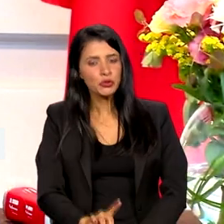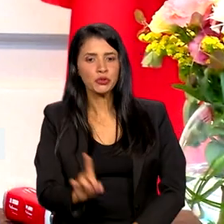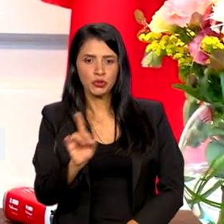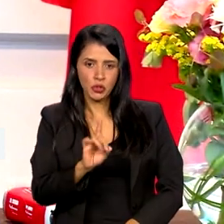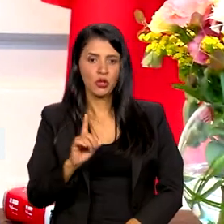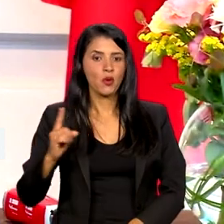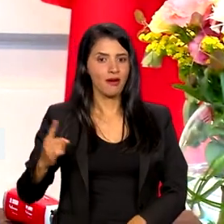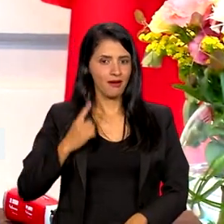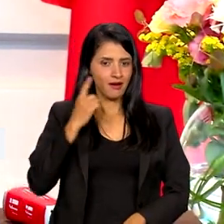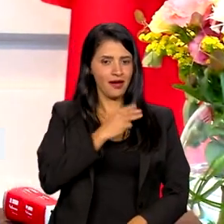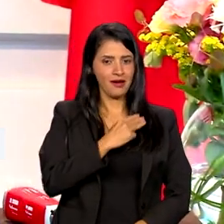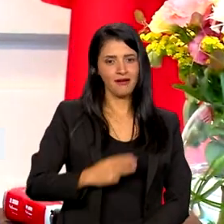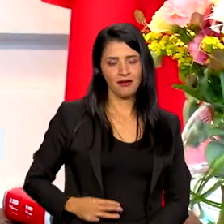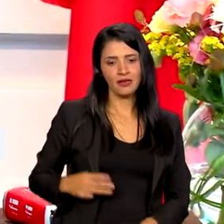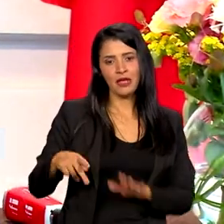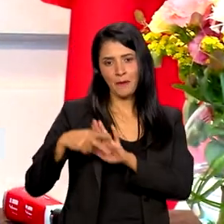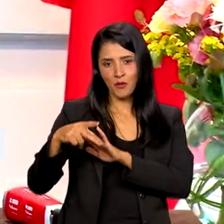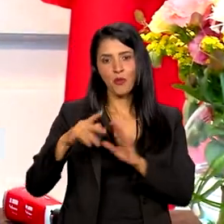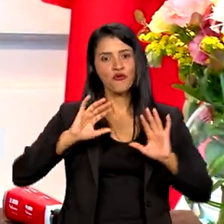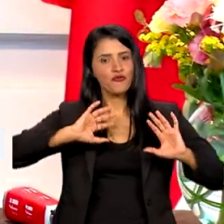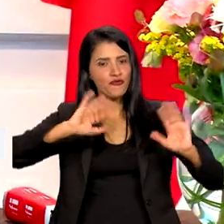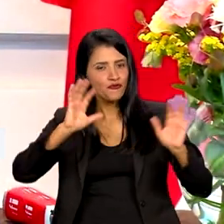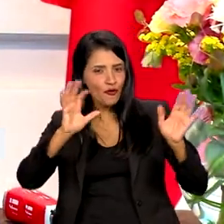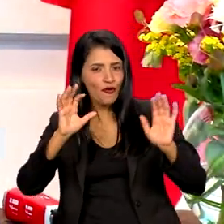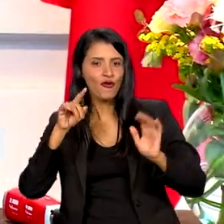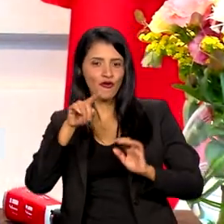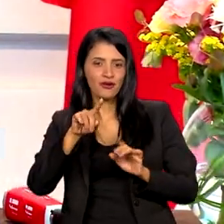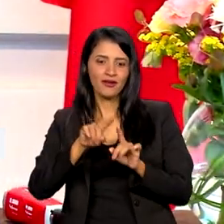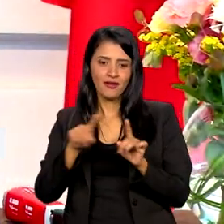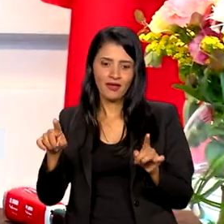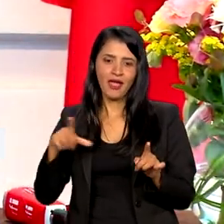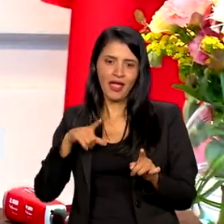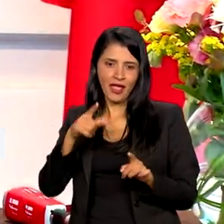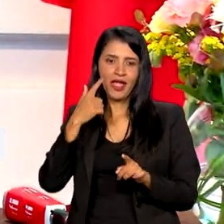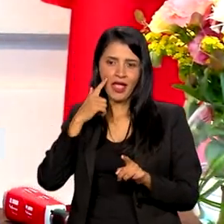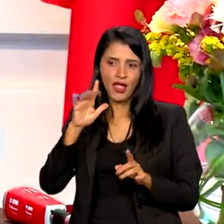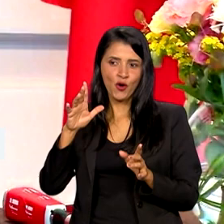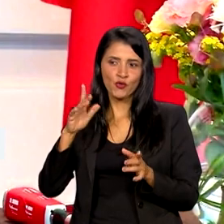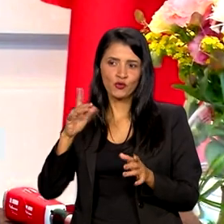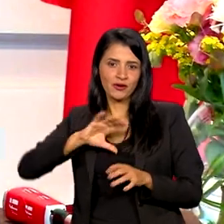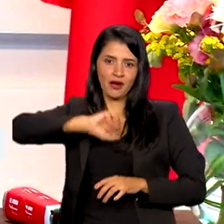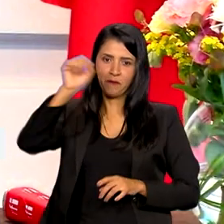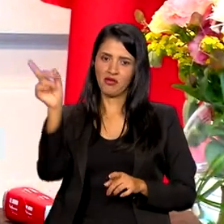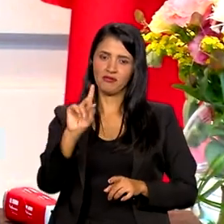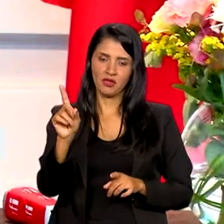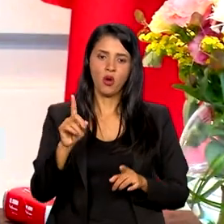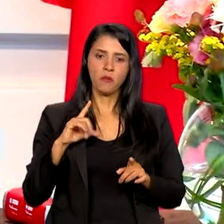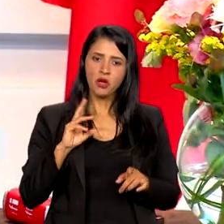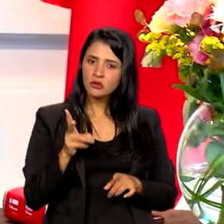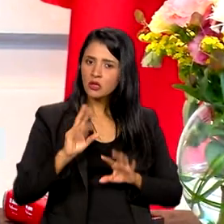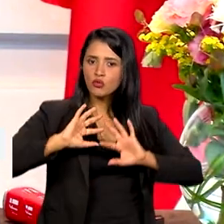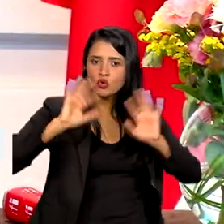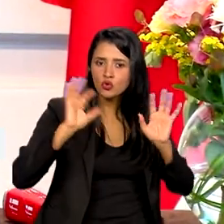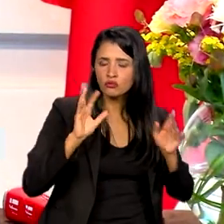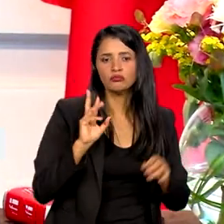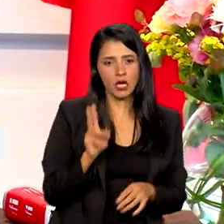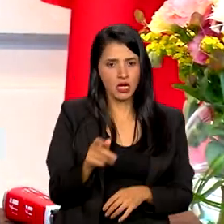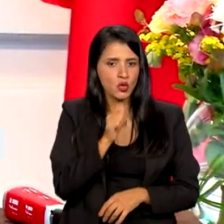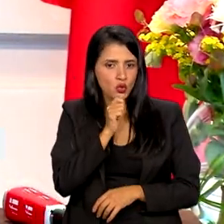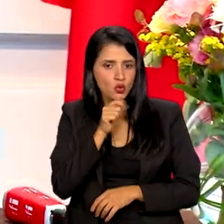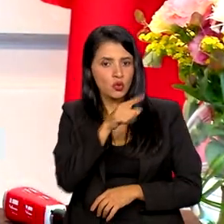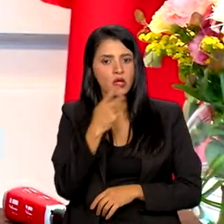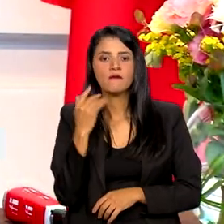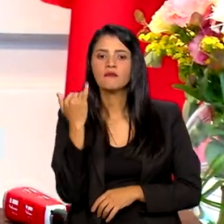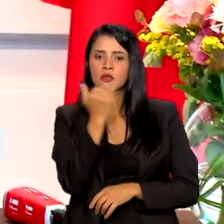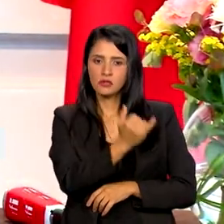A Ana Moussa vem do vôlei como... Não sou campeã olímpica, né, gente? Mas assim, já chamei ela para uma peladinha. Mas joguei vôlei a minha vida inteira, ainda jogo, e eu falei para ela